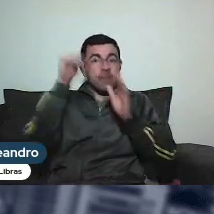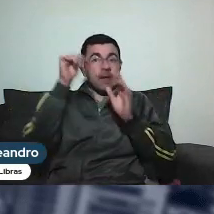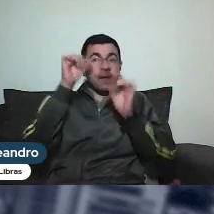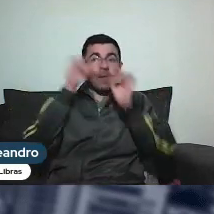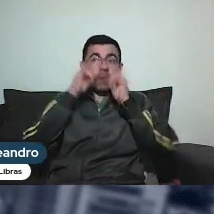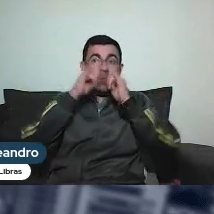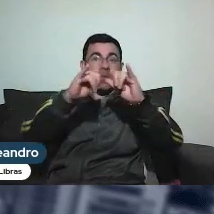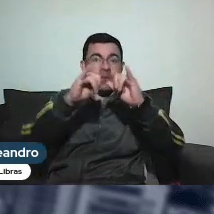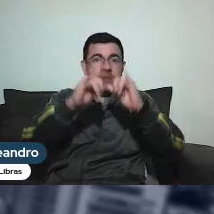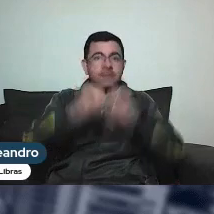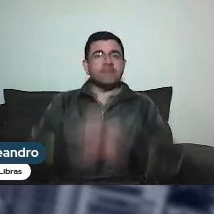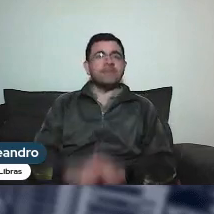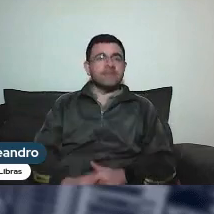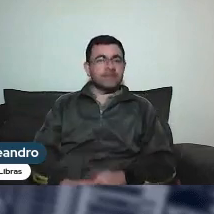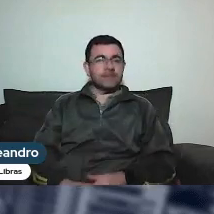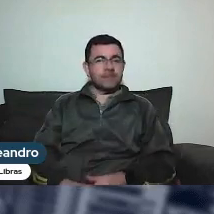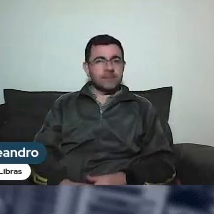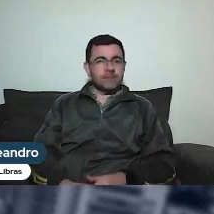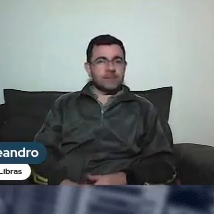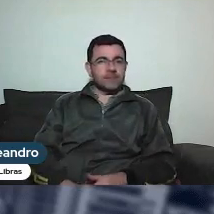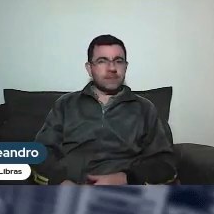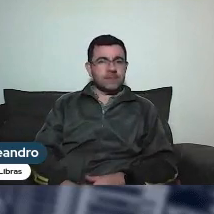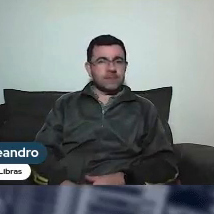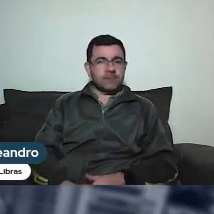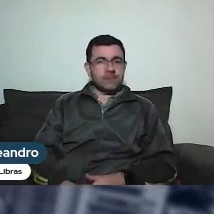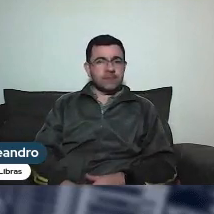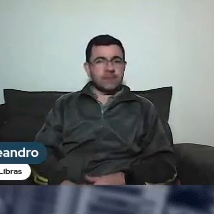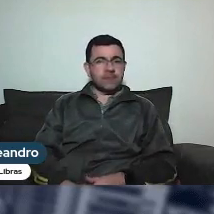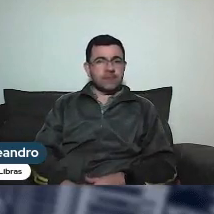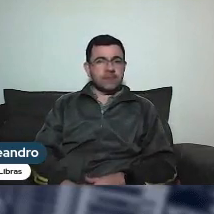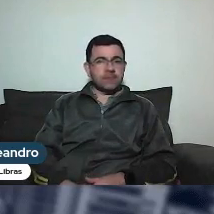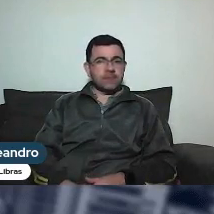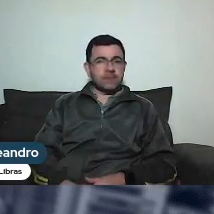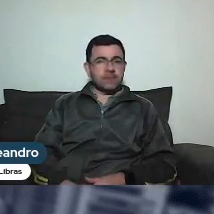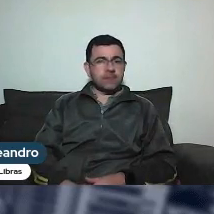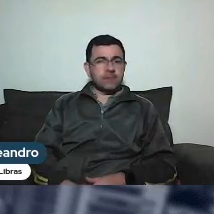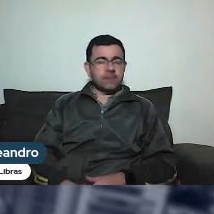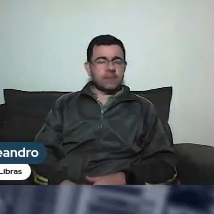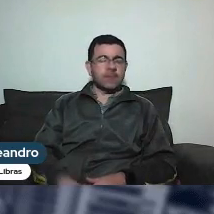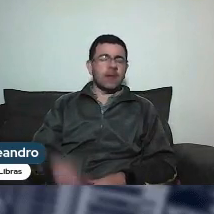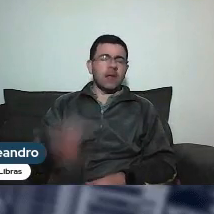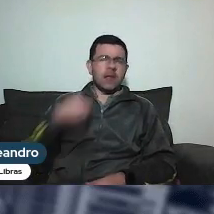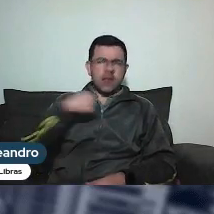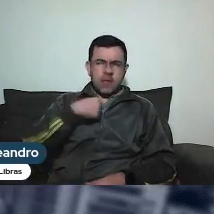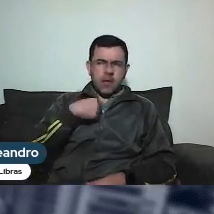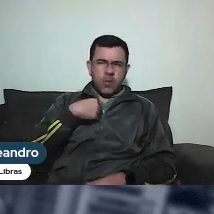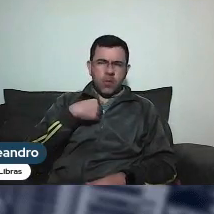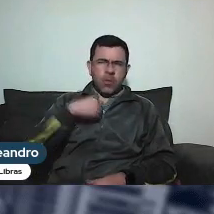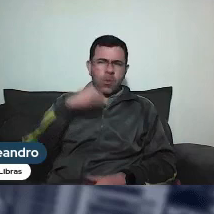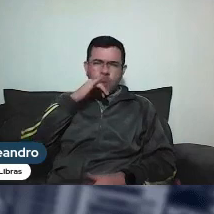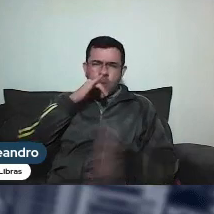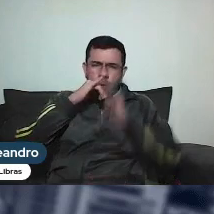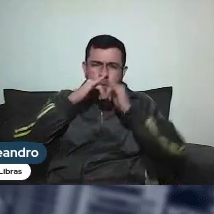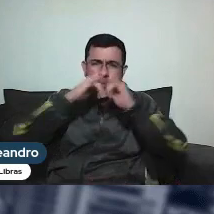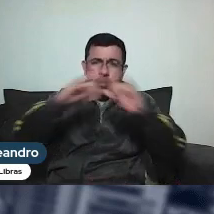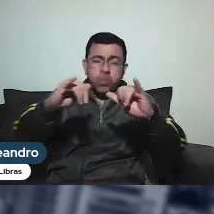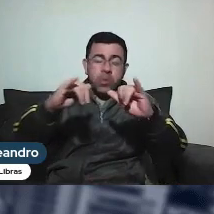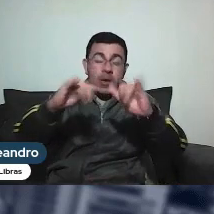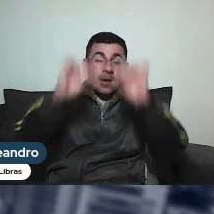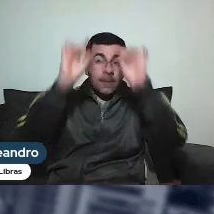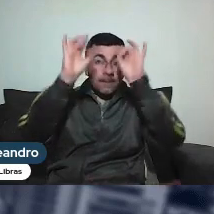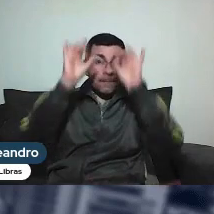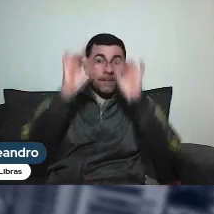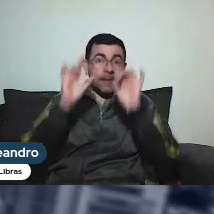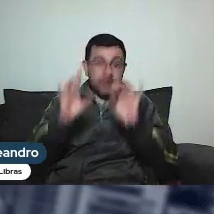hoje eu tenho um despacho de um órgão público com uma informação exclusiva e